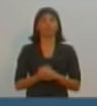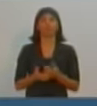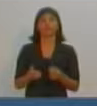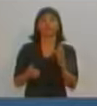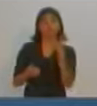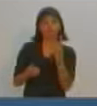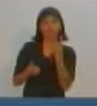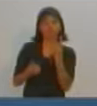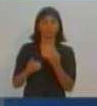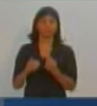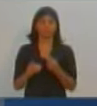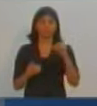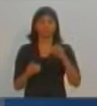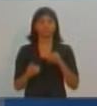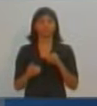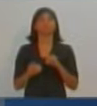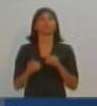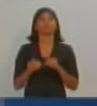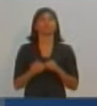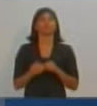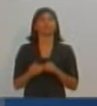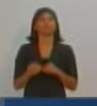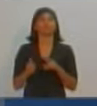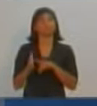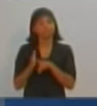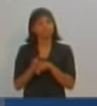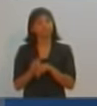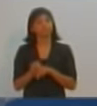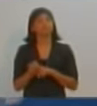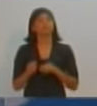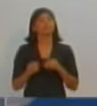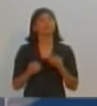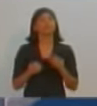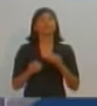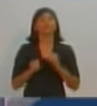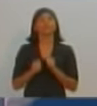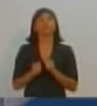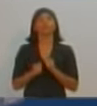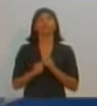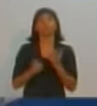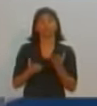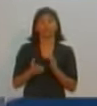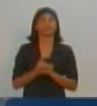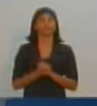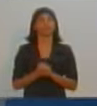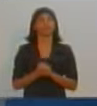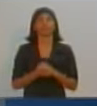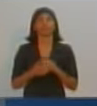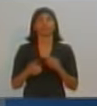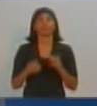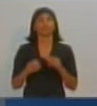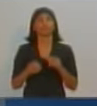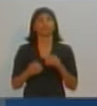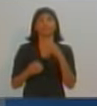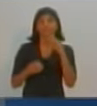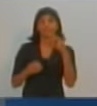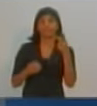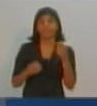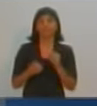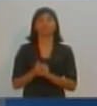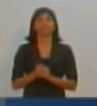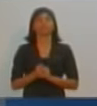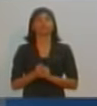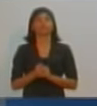então, um minuto para a sua resposta. Boa noite, Casa Grande. Boa noite aos candidatos. Boa noite, Andréia. Pelo lugar, eu gostaria de falar ao povo